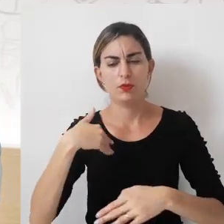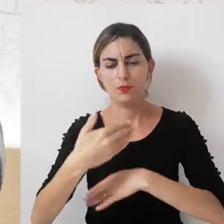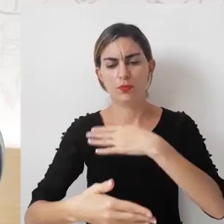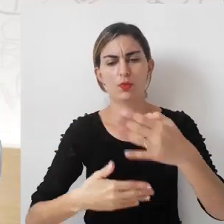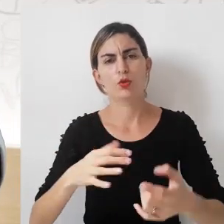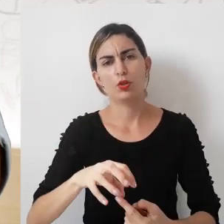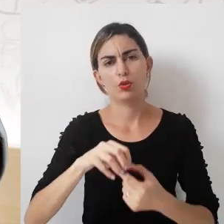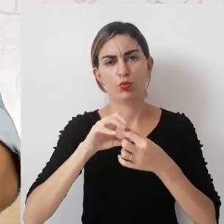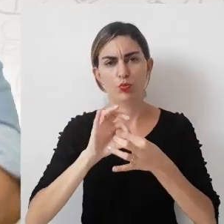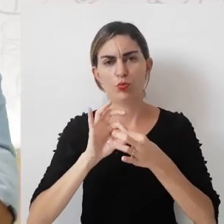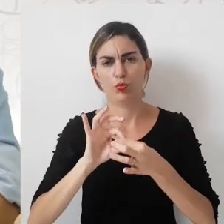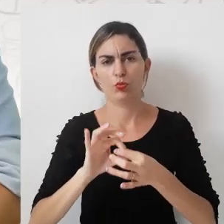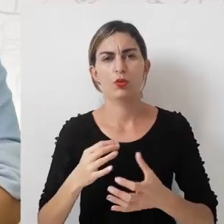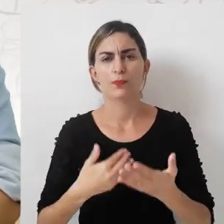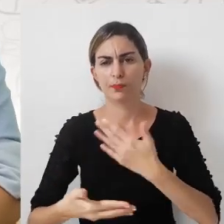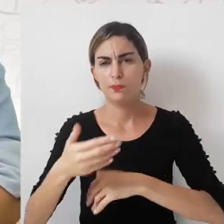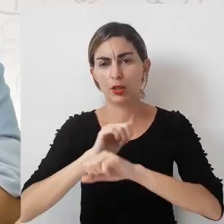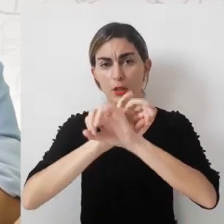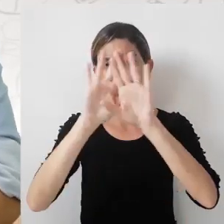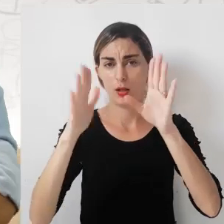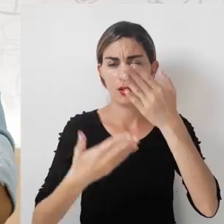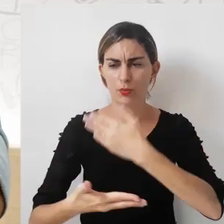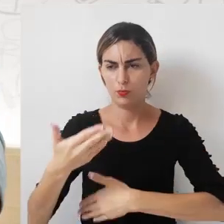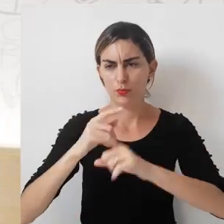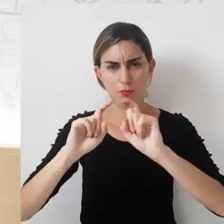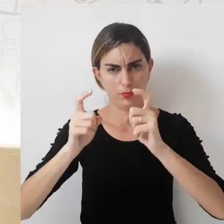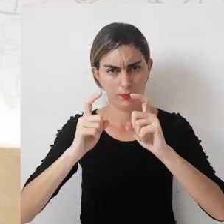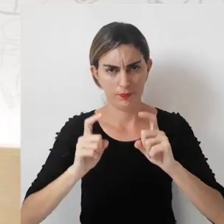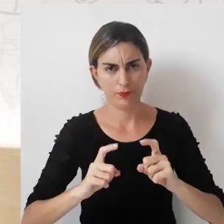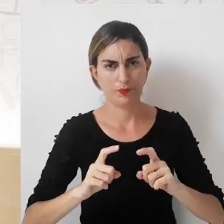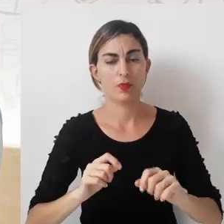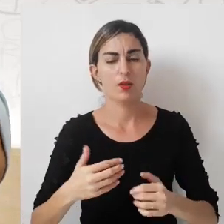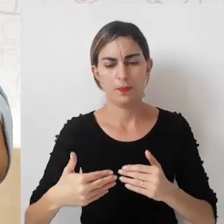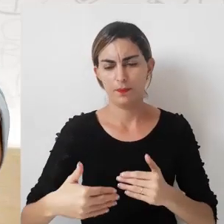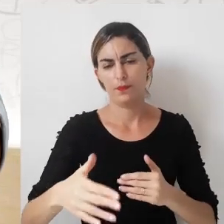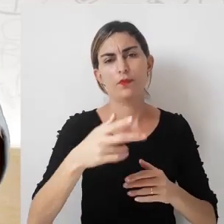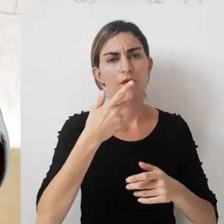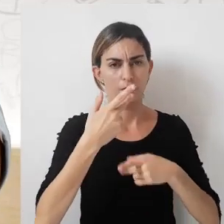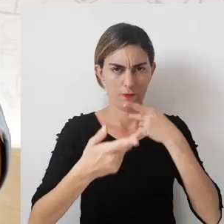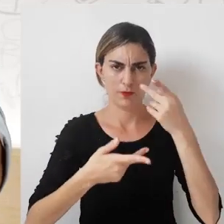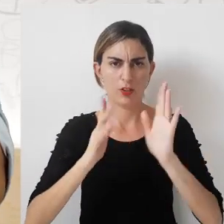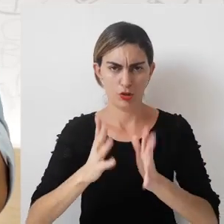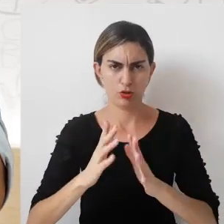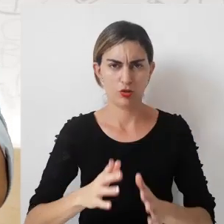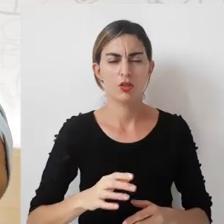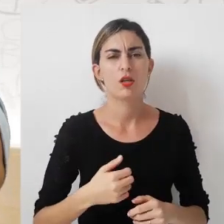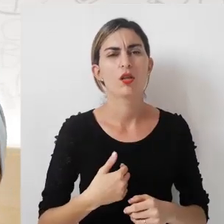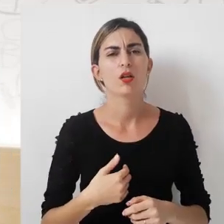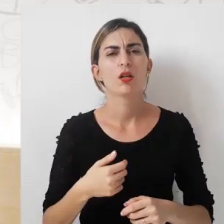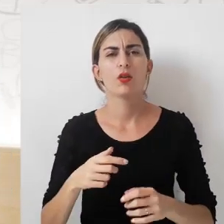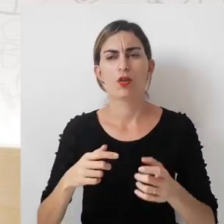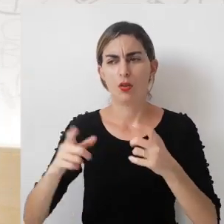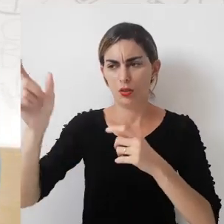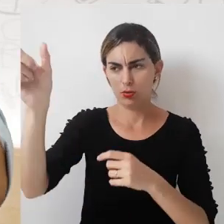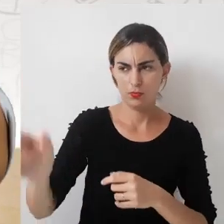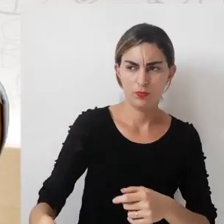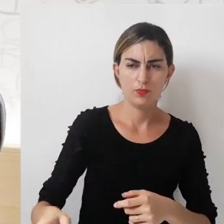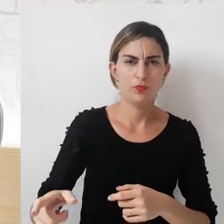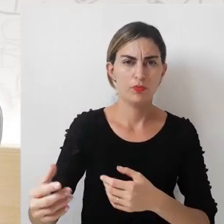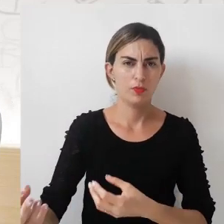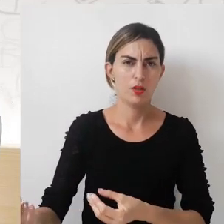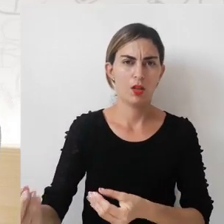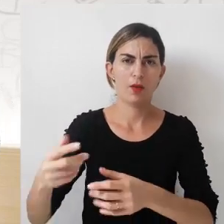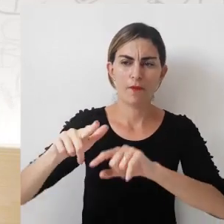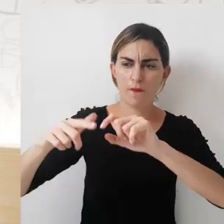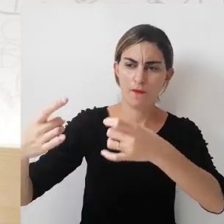processo limpo e transparente de negociação. Mais à frente, como eu já tinha dito anteriormente, o fornecedor, ele é o